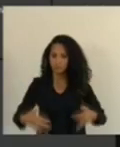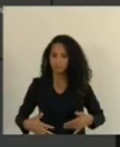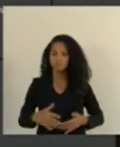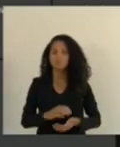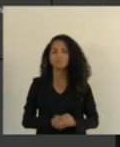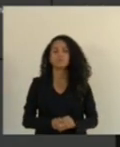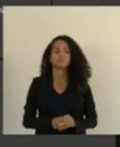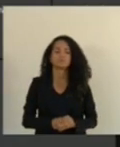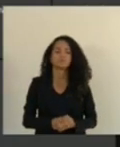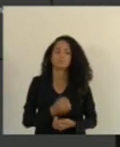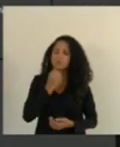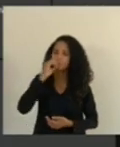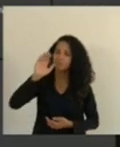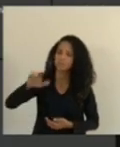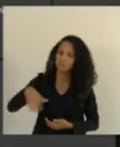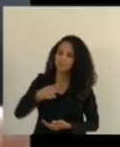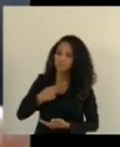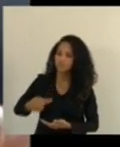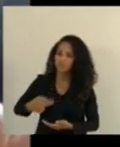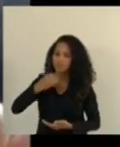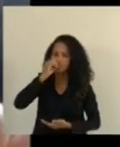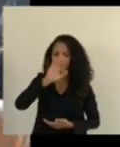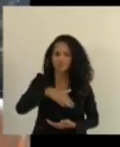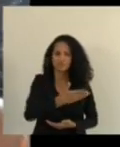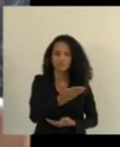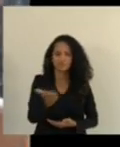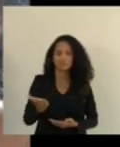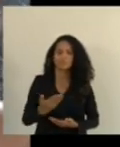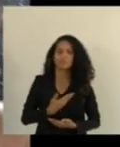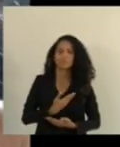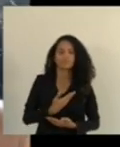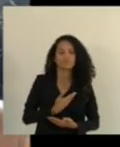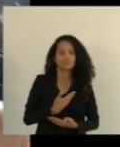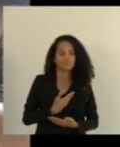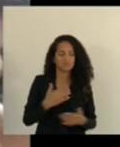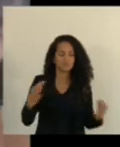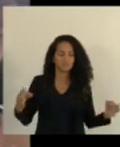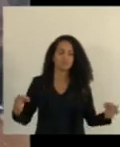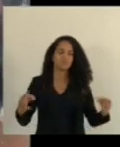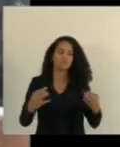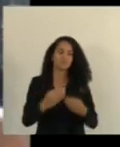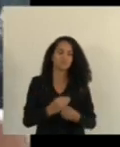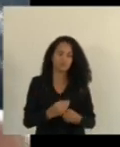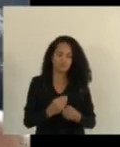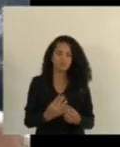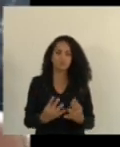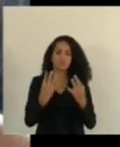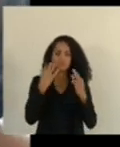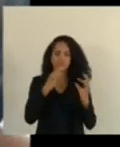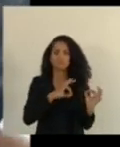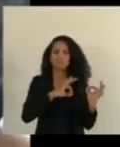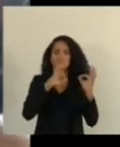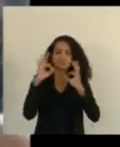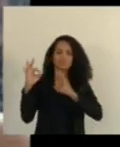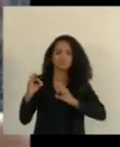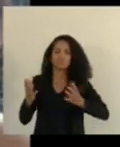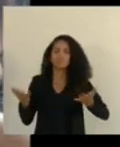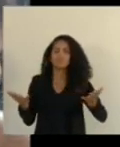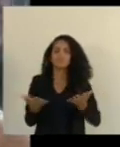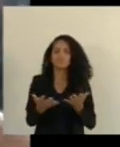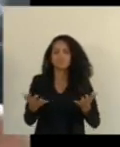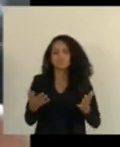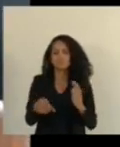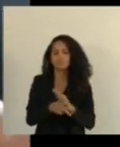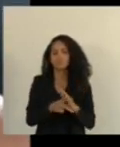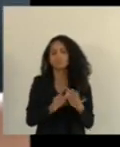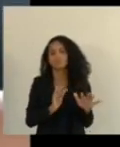Boa tarde, presidente. Boa tarde a todos os meus colegas, todos e todas e todos que nos acompanham pelas